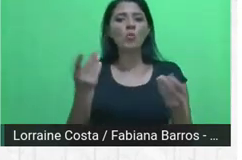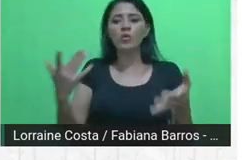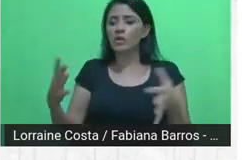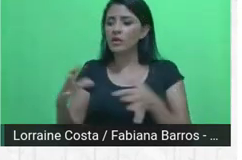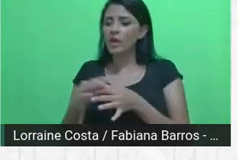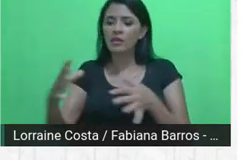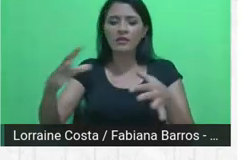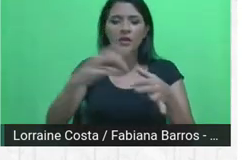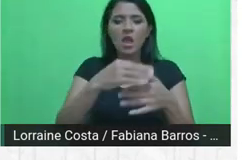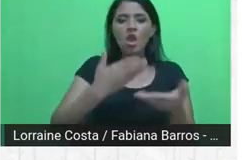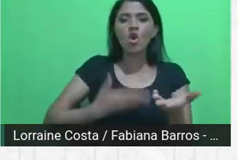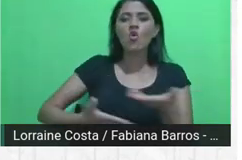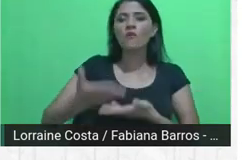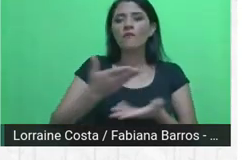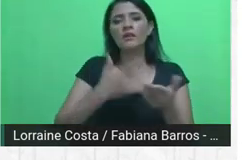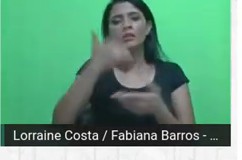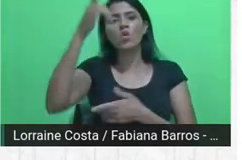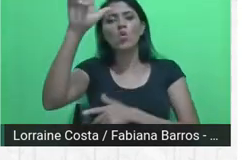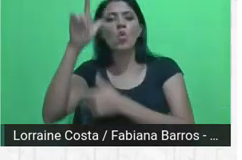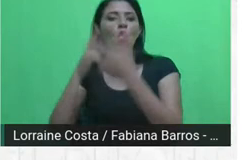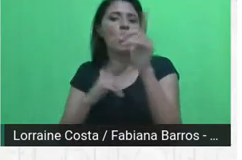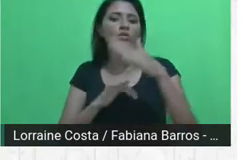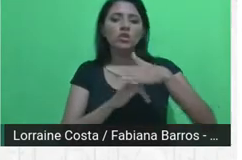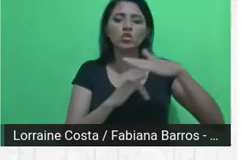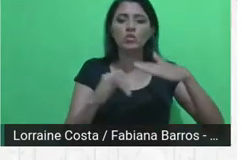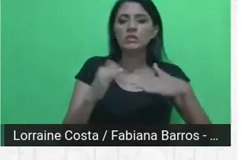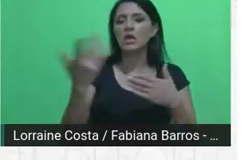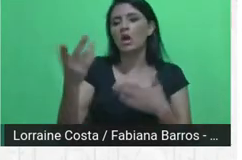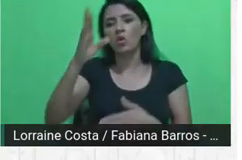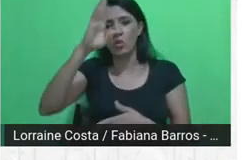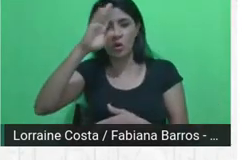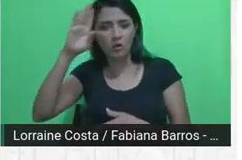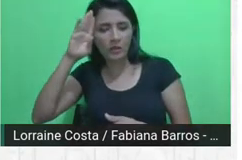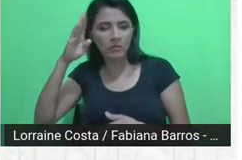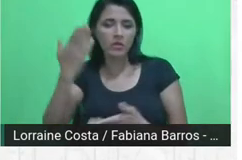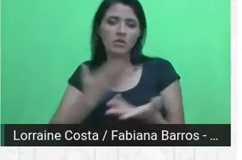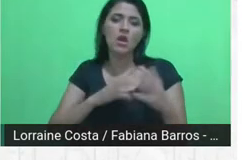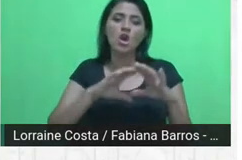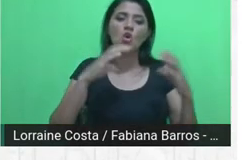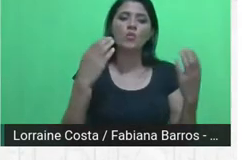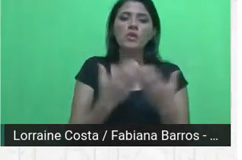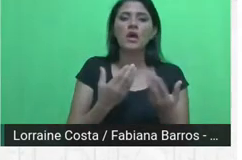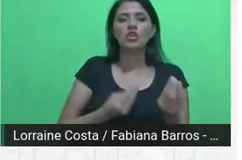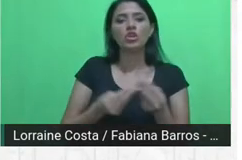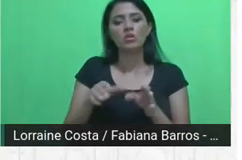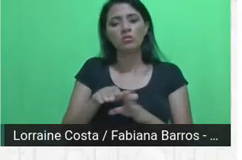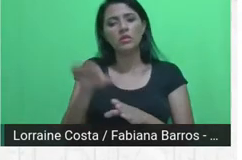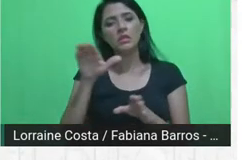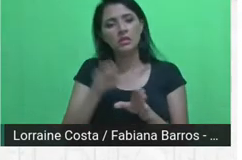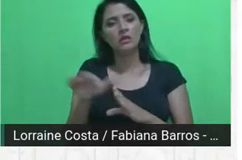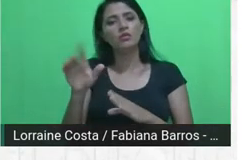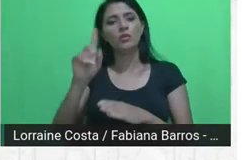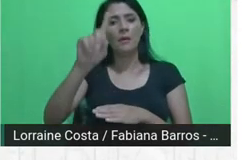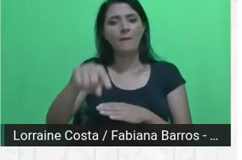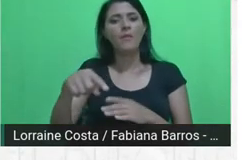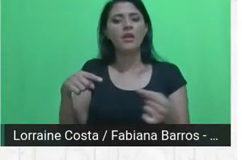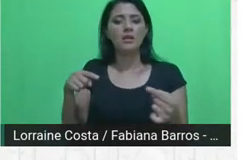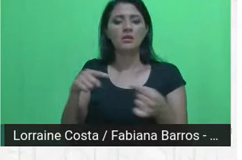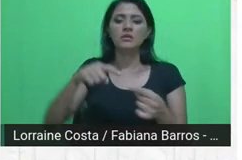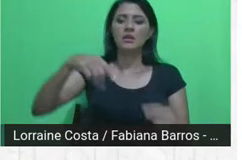outras instituições, com a academia e com a comunidade, se orientando pelas metas dos ODS.